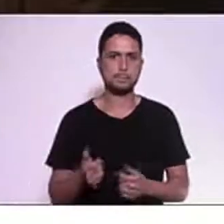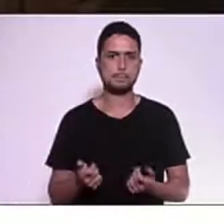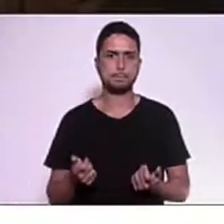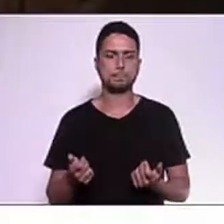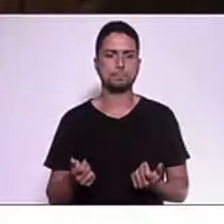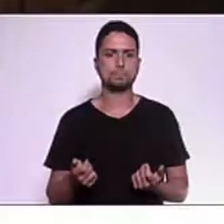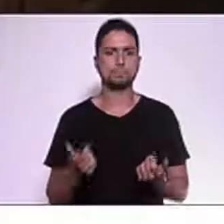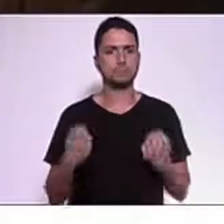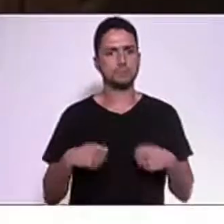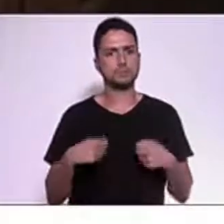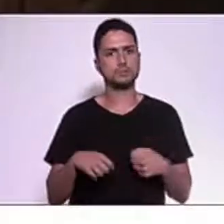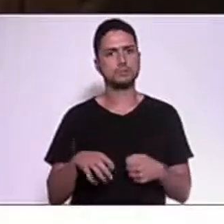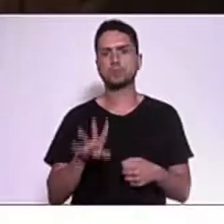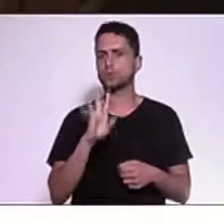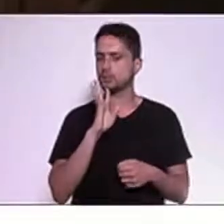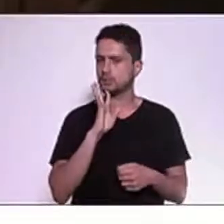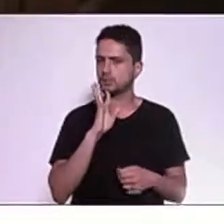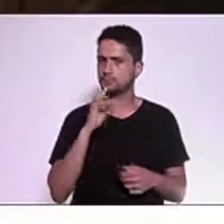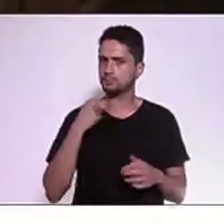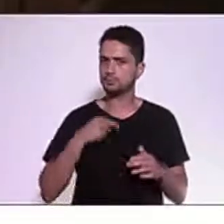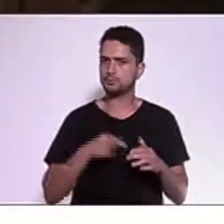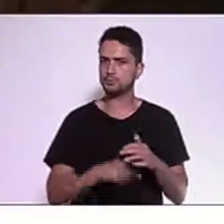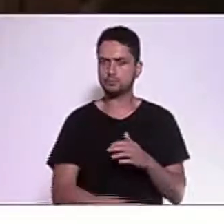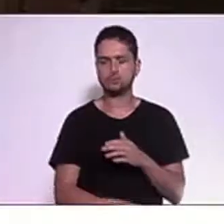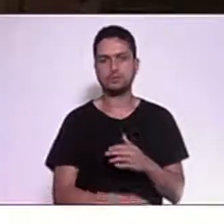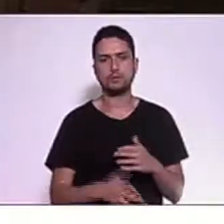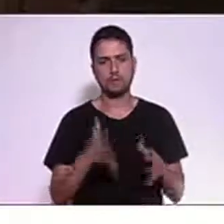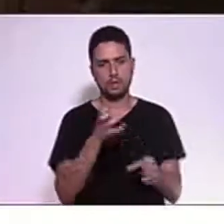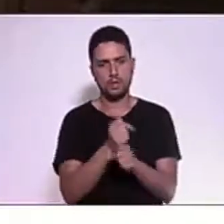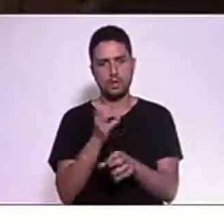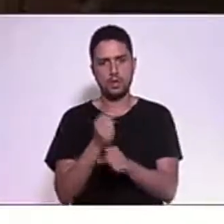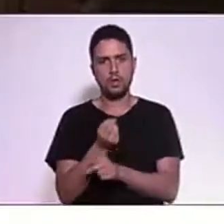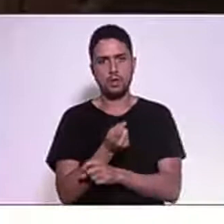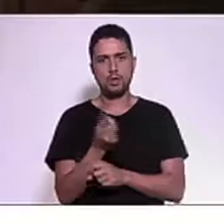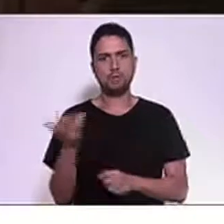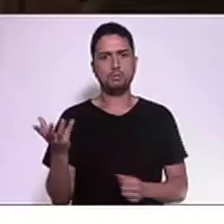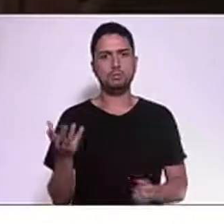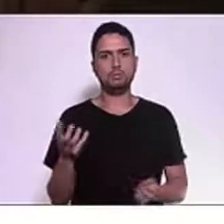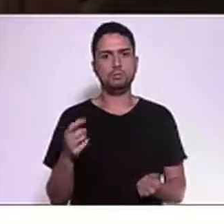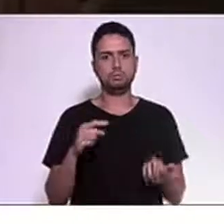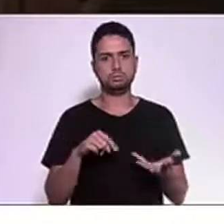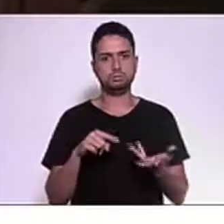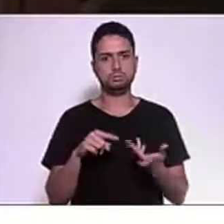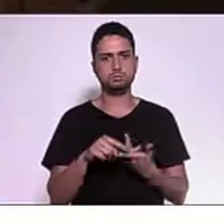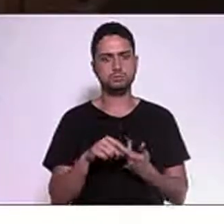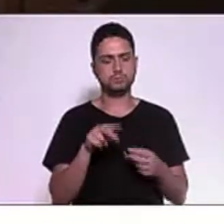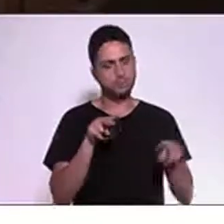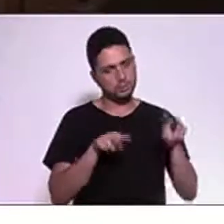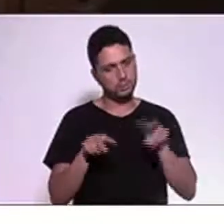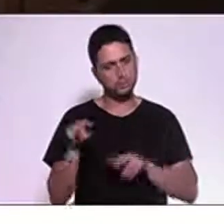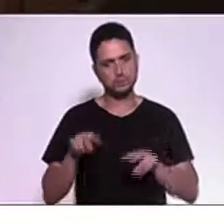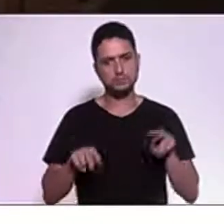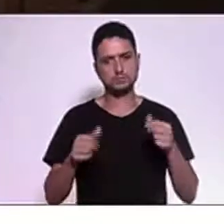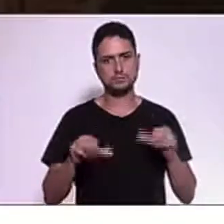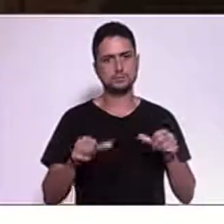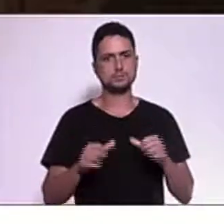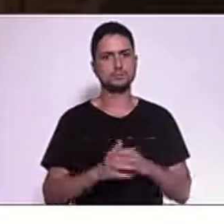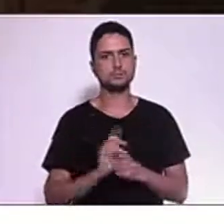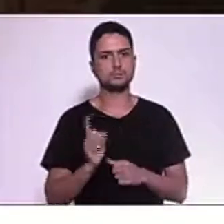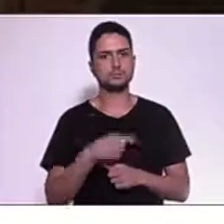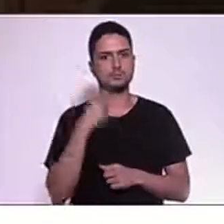se a gente pode ter dados estatísticos, que esses dados possam ser analisados para que a gente possa